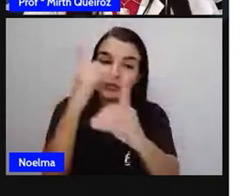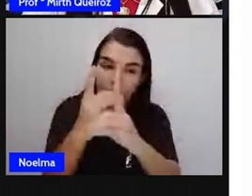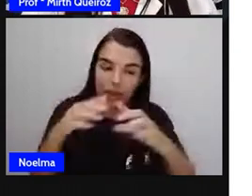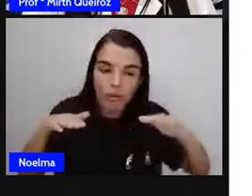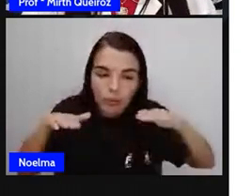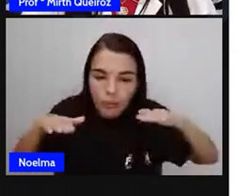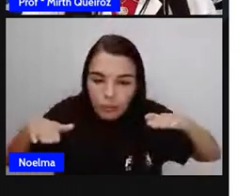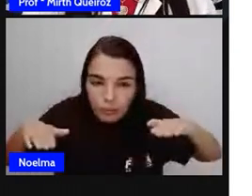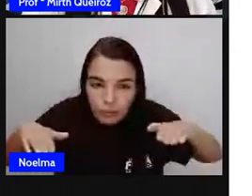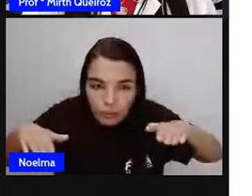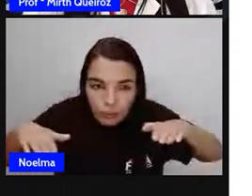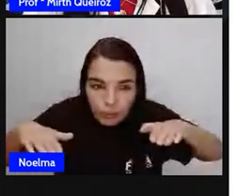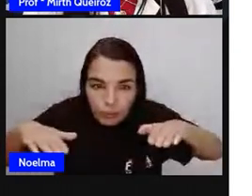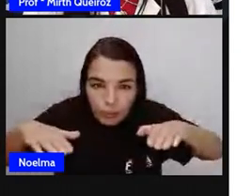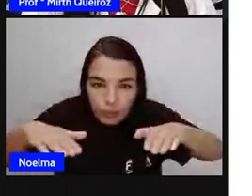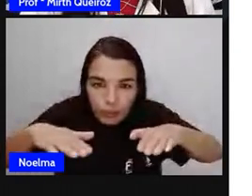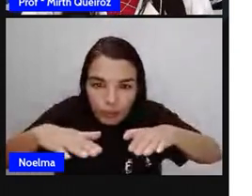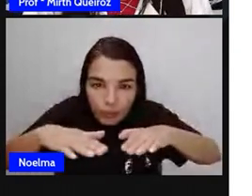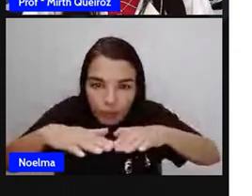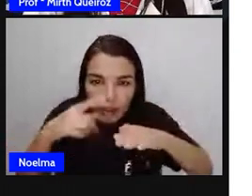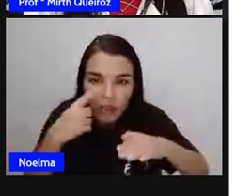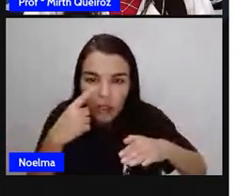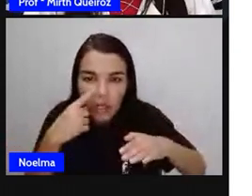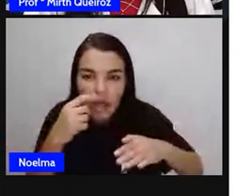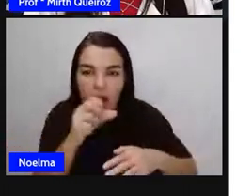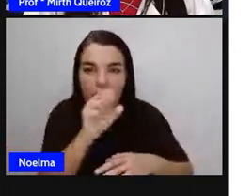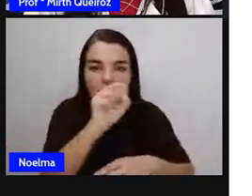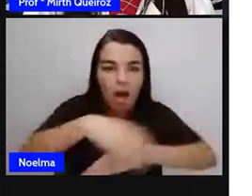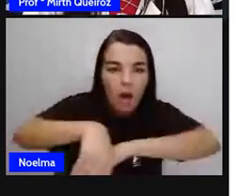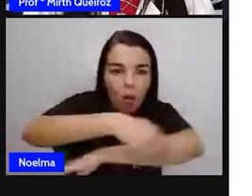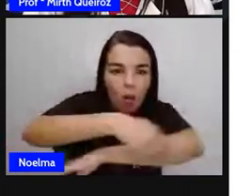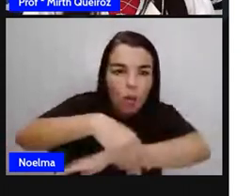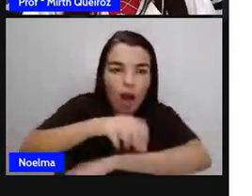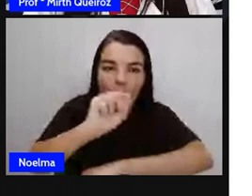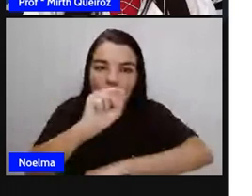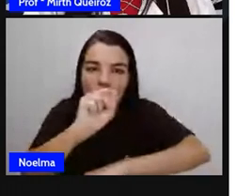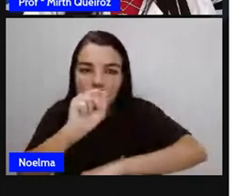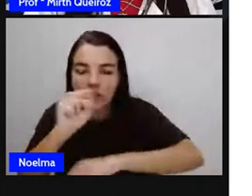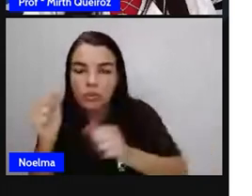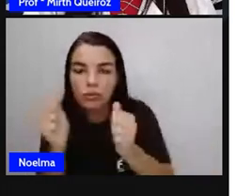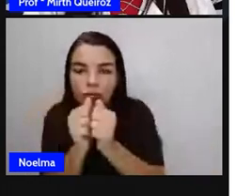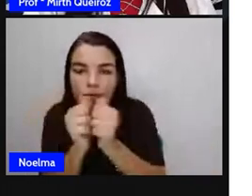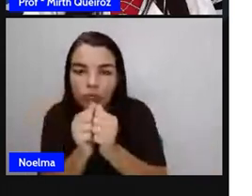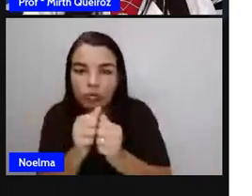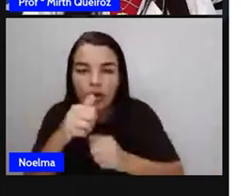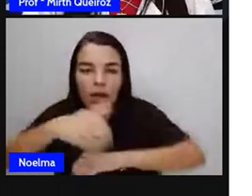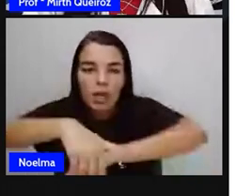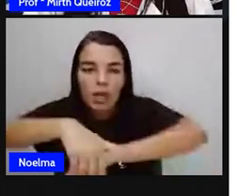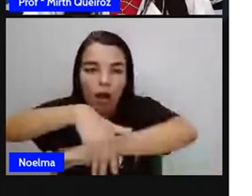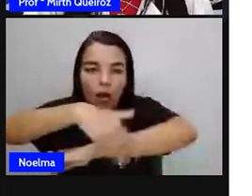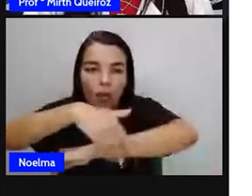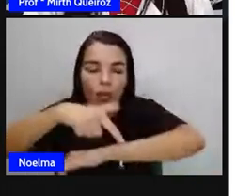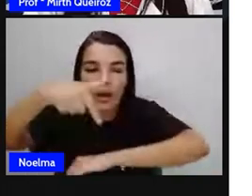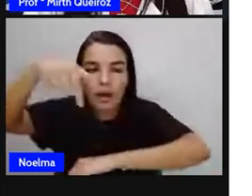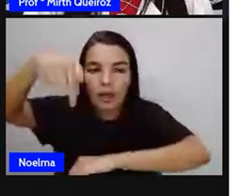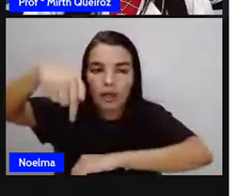no início. A rua S vai se encontrar com a rua Q. Se prolongarmos a rua S, será paralela a